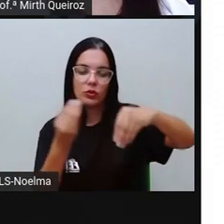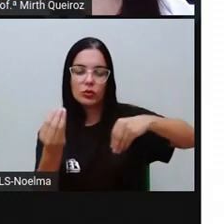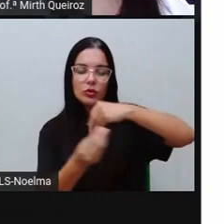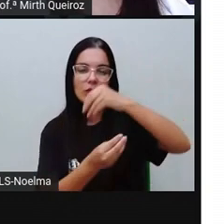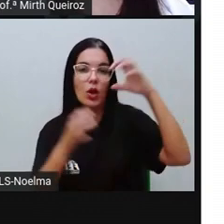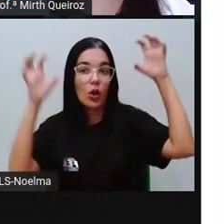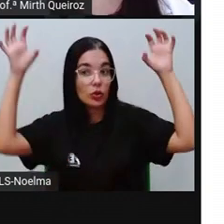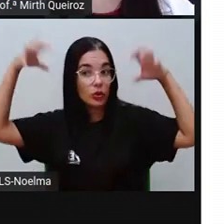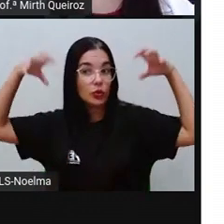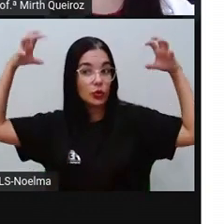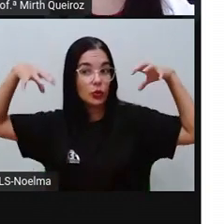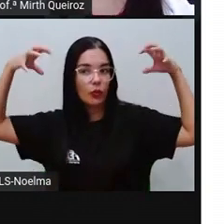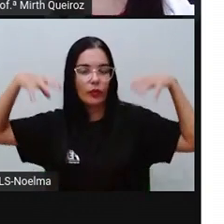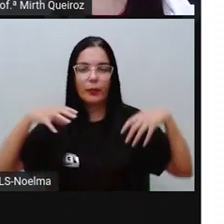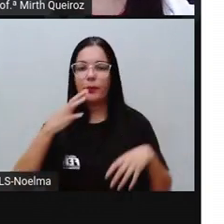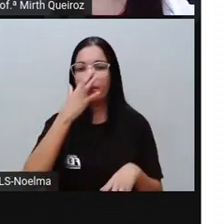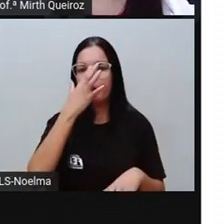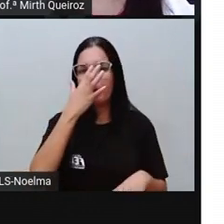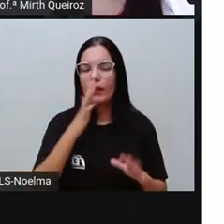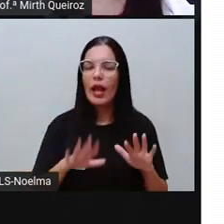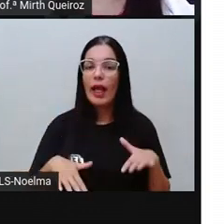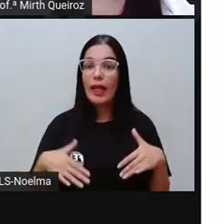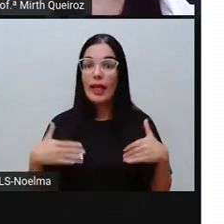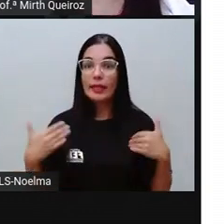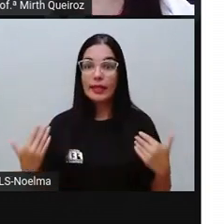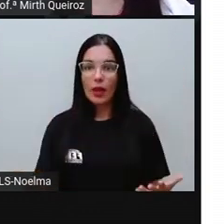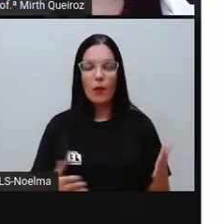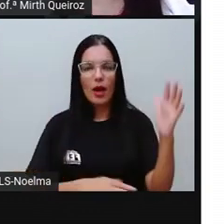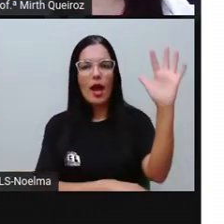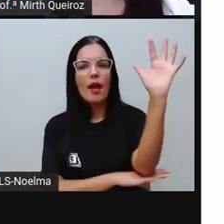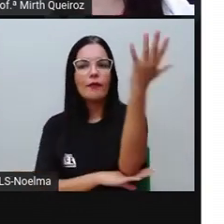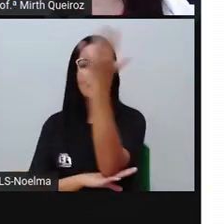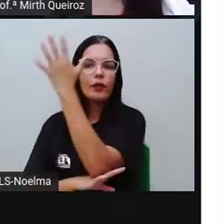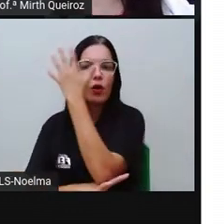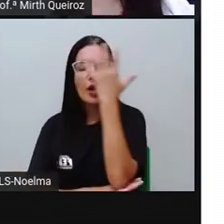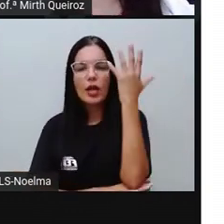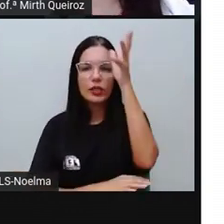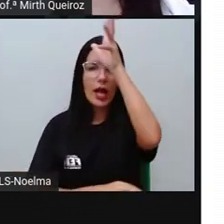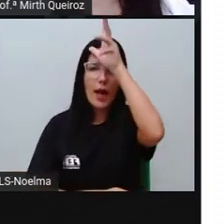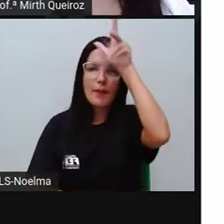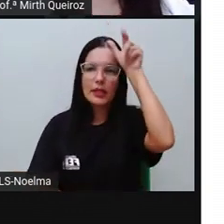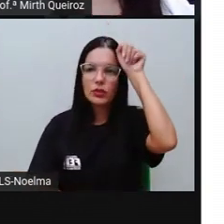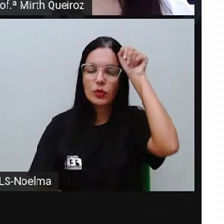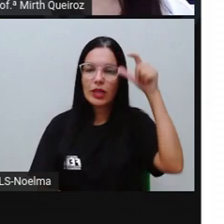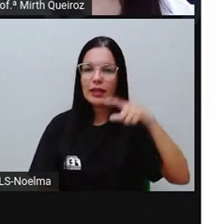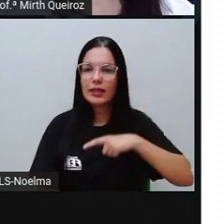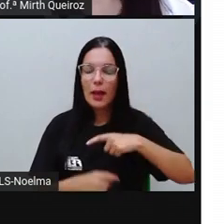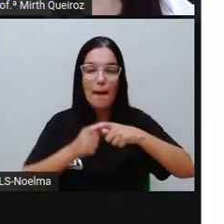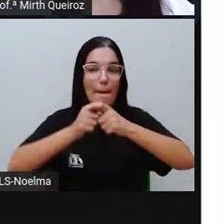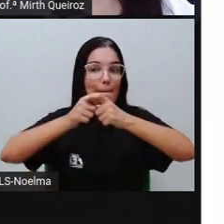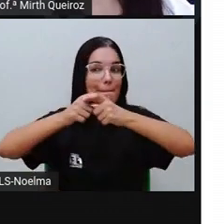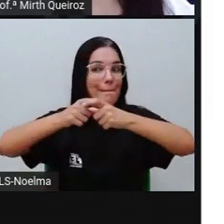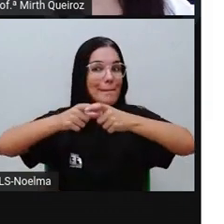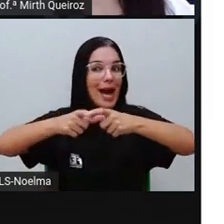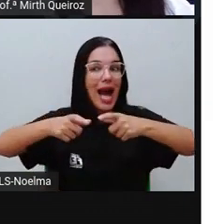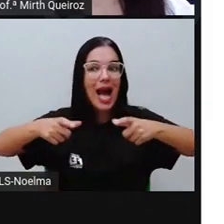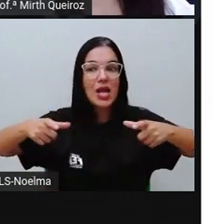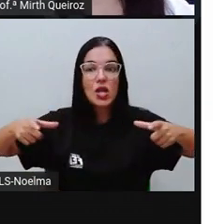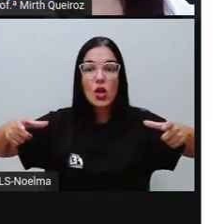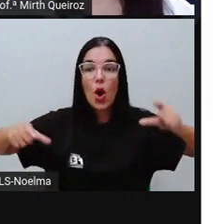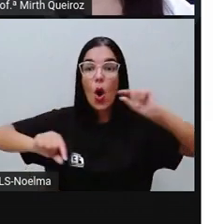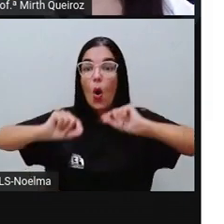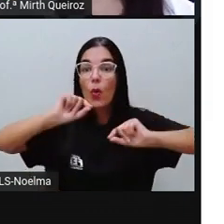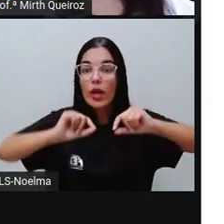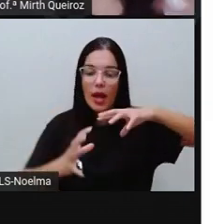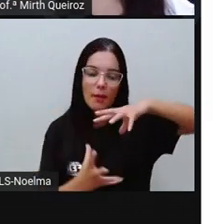de chuva. A floresta amazônica, ela possui a maior biodiversidade do mundo. O que é biodiversidade?